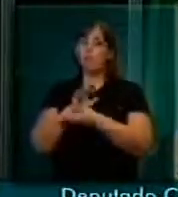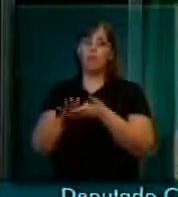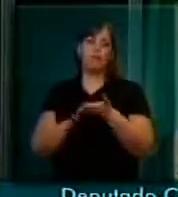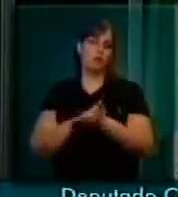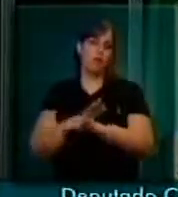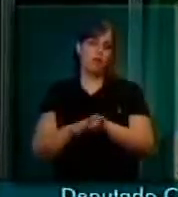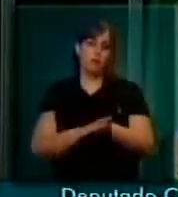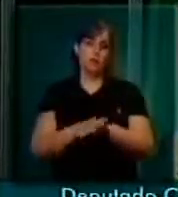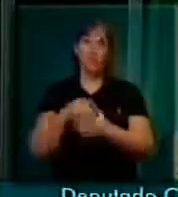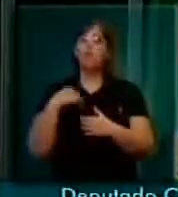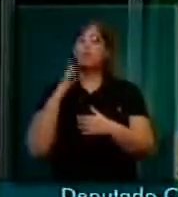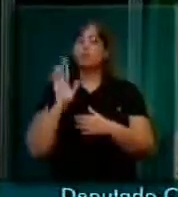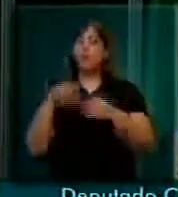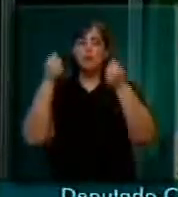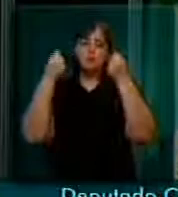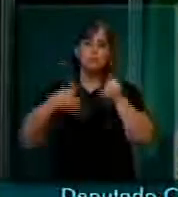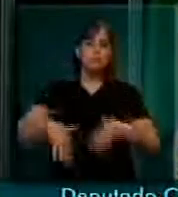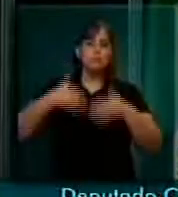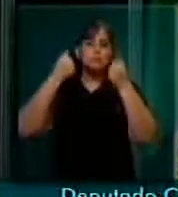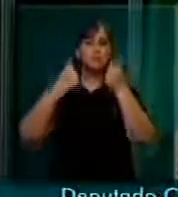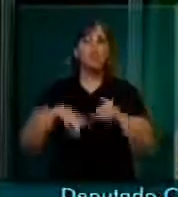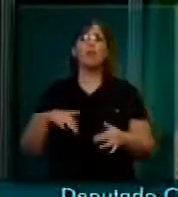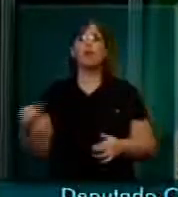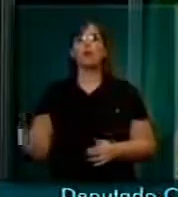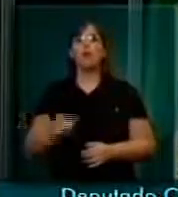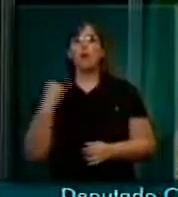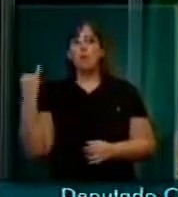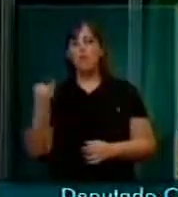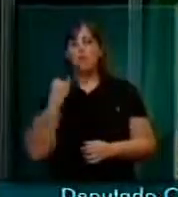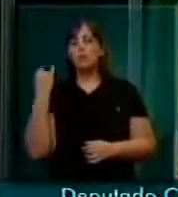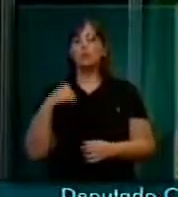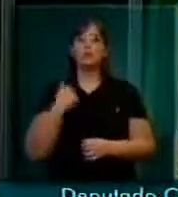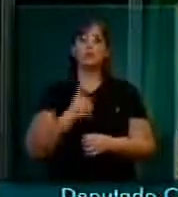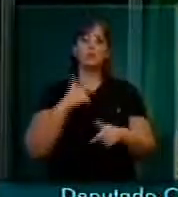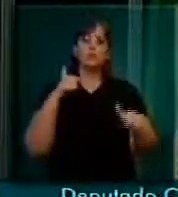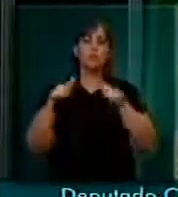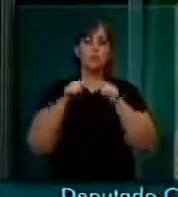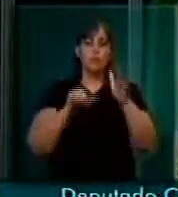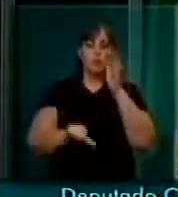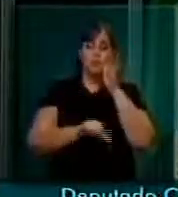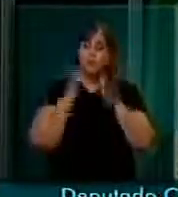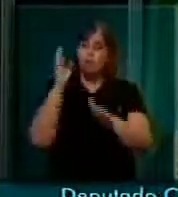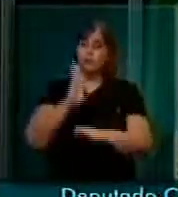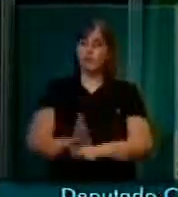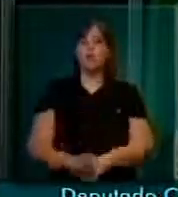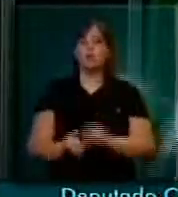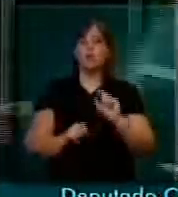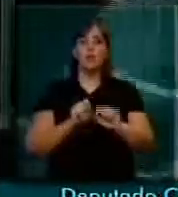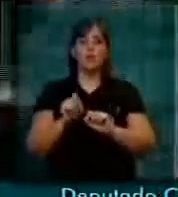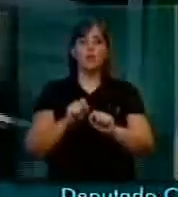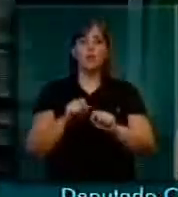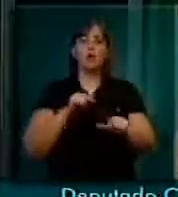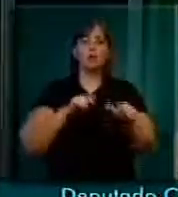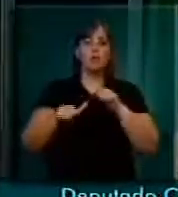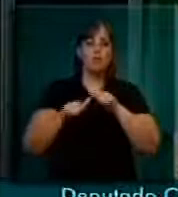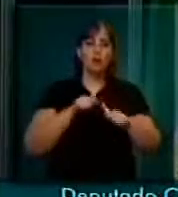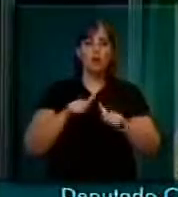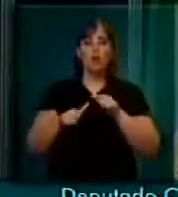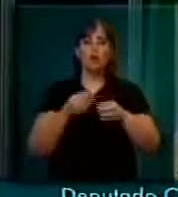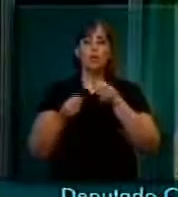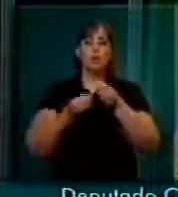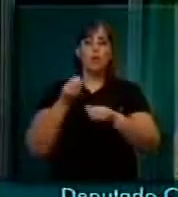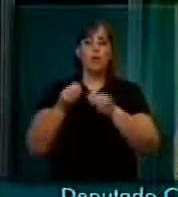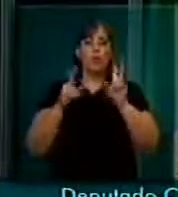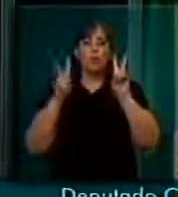Nós temos falado constantemente da importância de a gente estar valorizando pela primeira vez nessa nação brasileira os trabalhadores quanto à